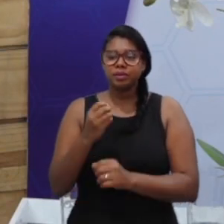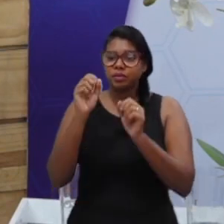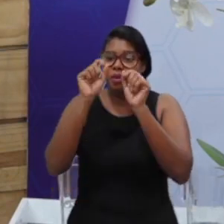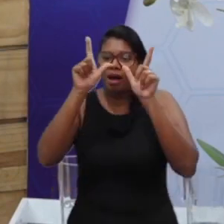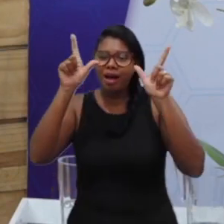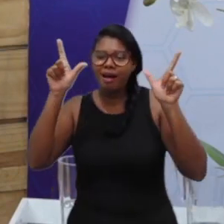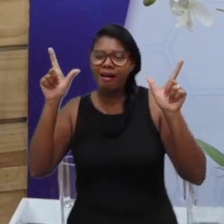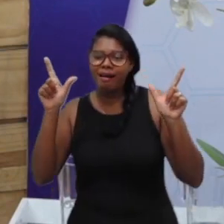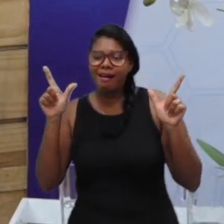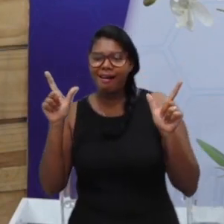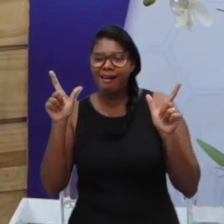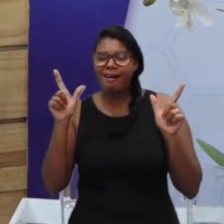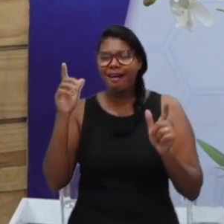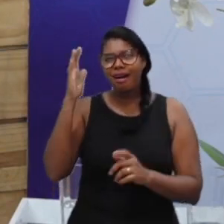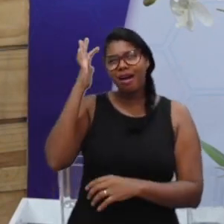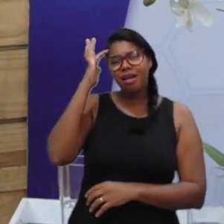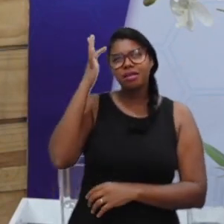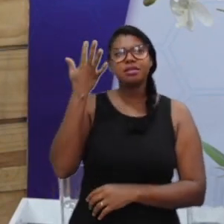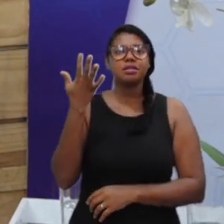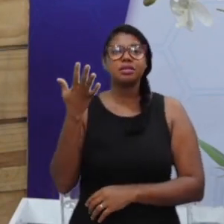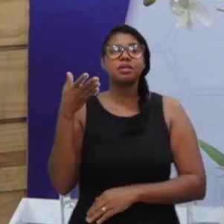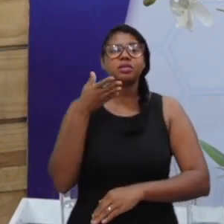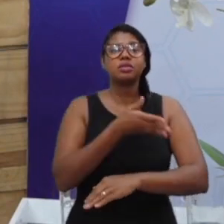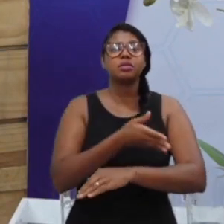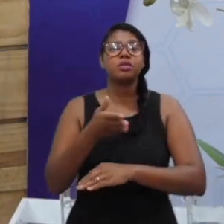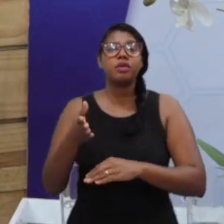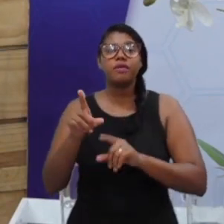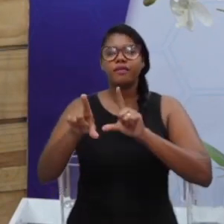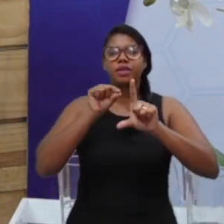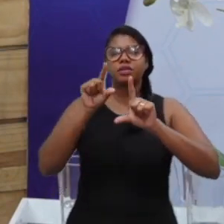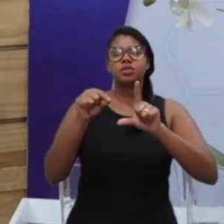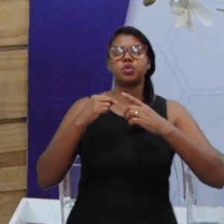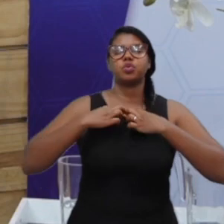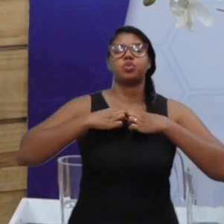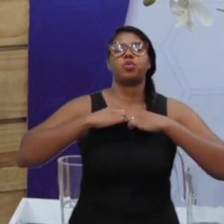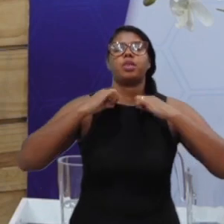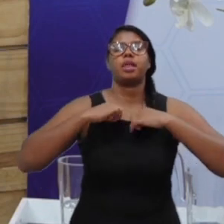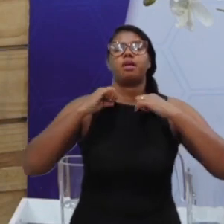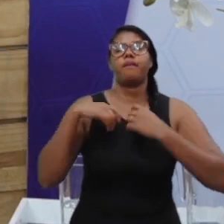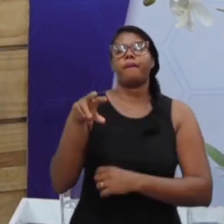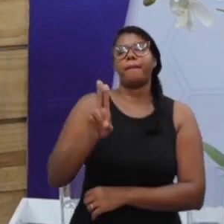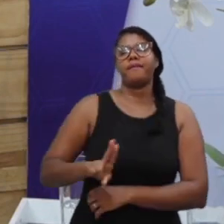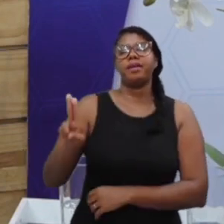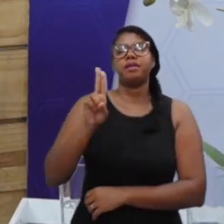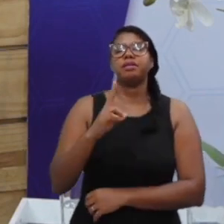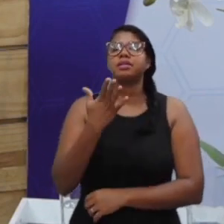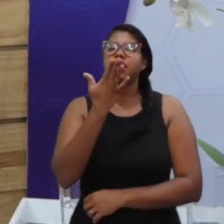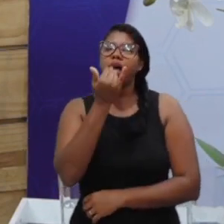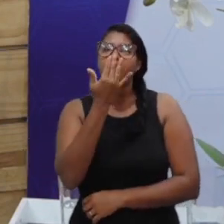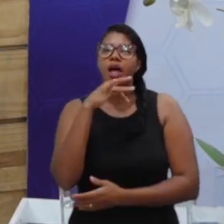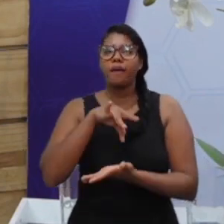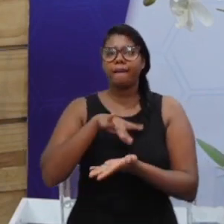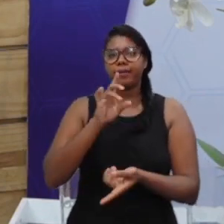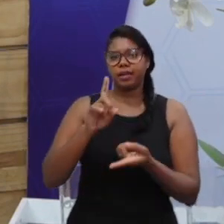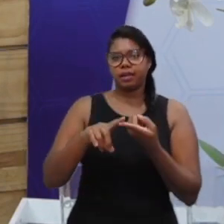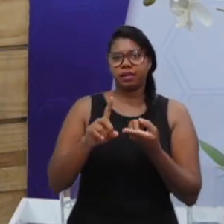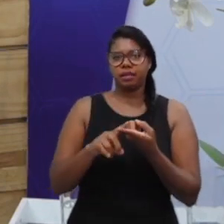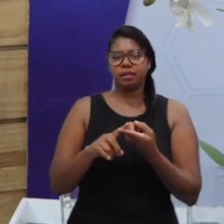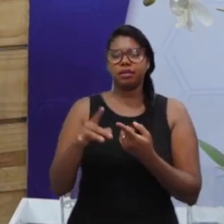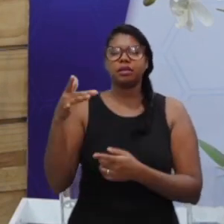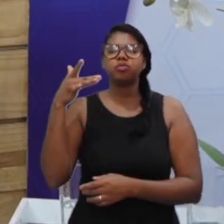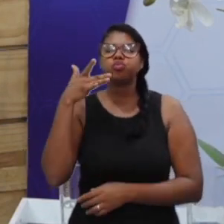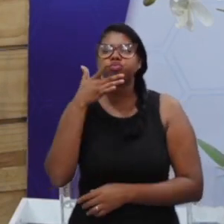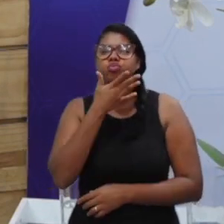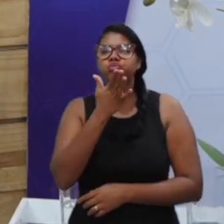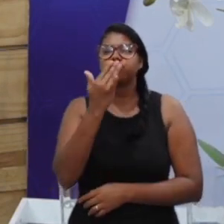quando você decide, a escolha, a roupa que vai usar, a comida que vai saborear no